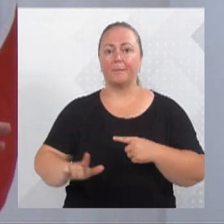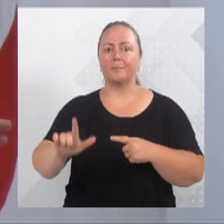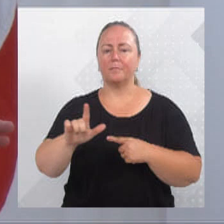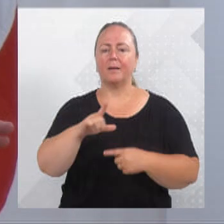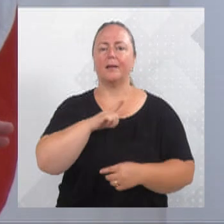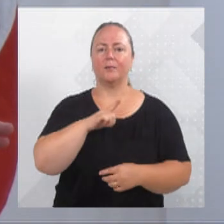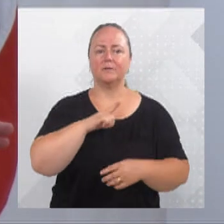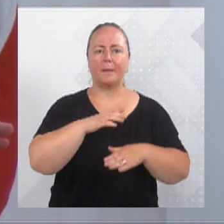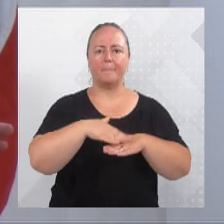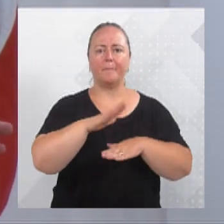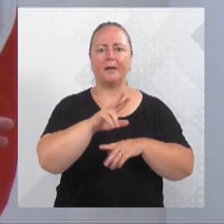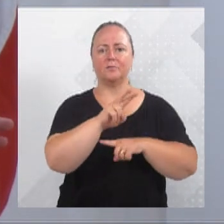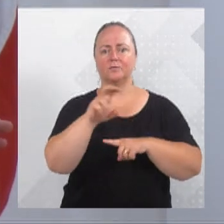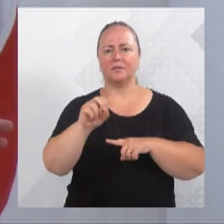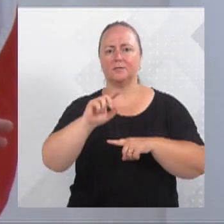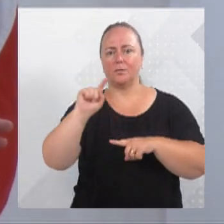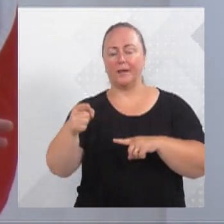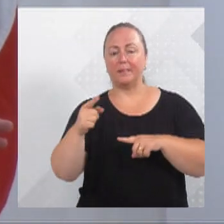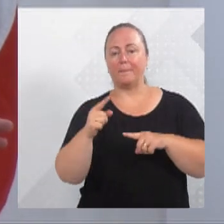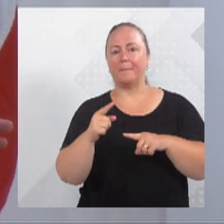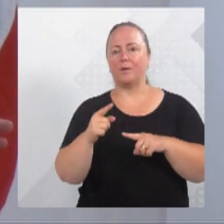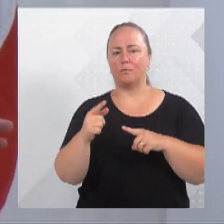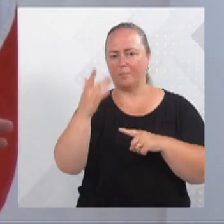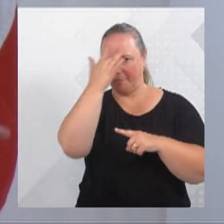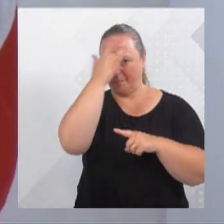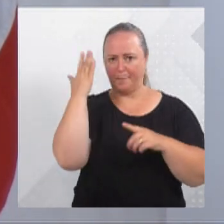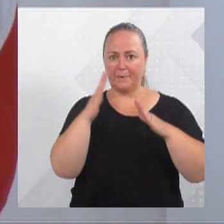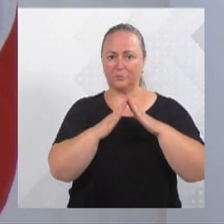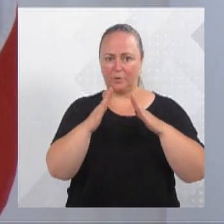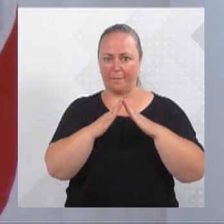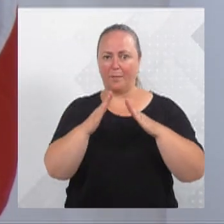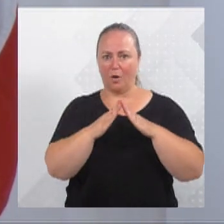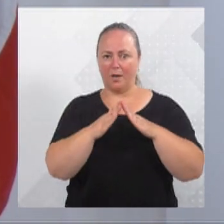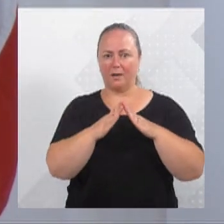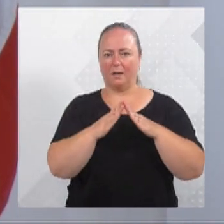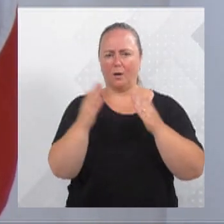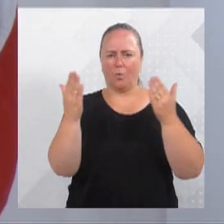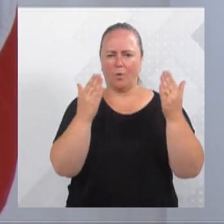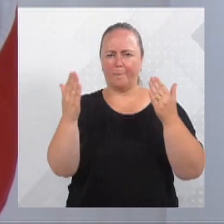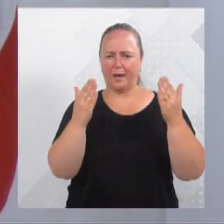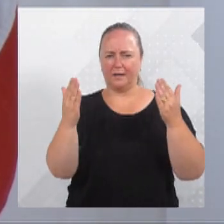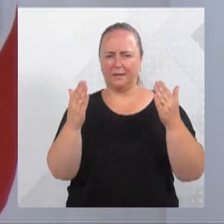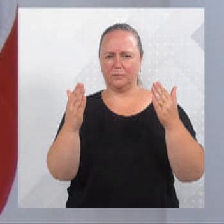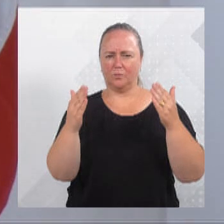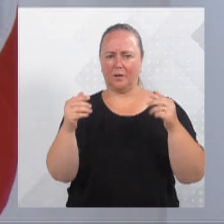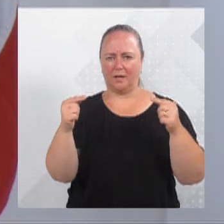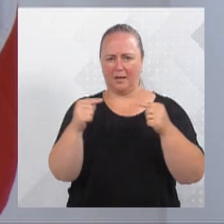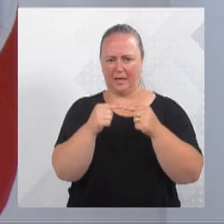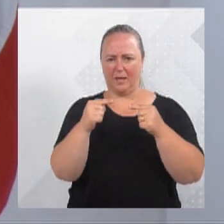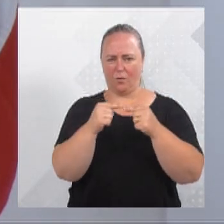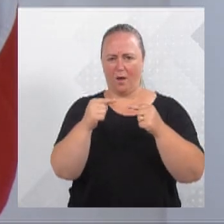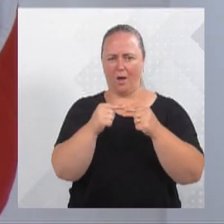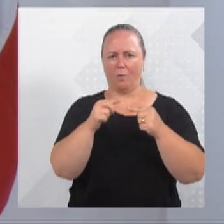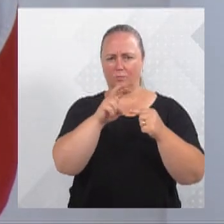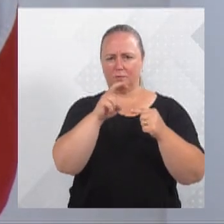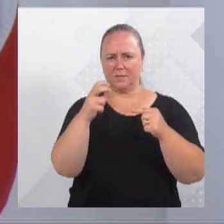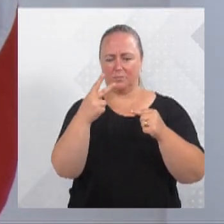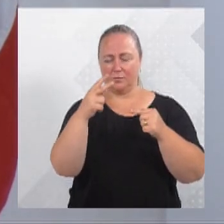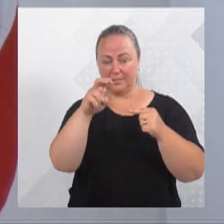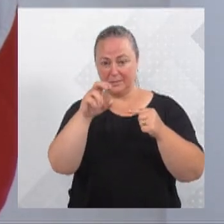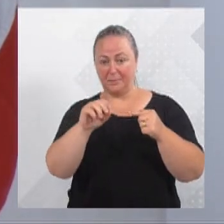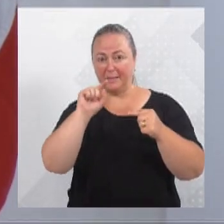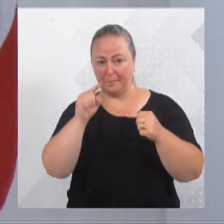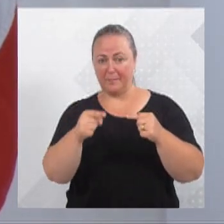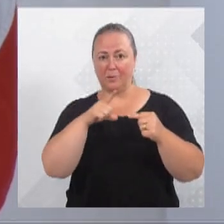mais de 200 mil habitantes, avaliada pelo próprio Governo do Estado, Polícia Militar, Polícia Civil e esses órgãos, é a cidade mais segura